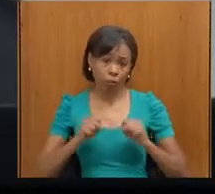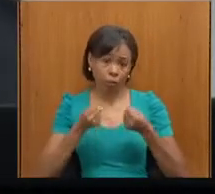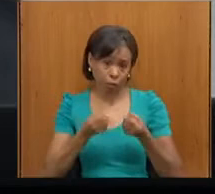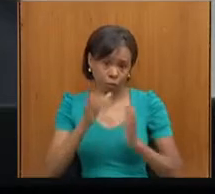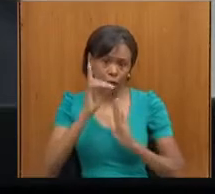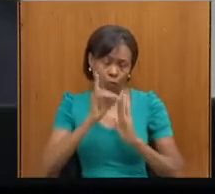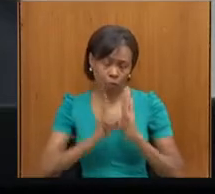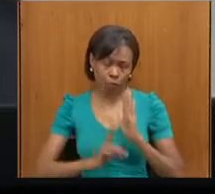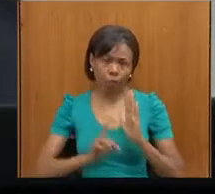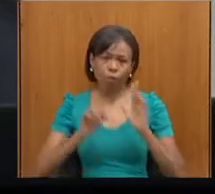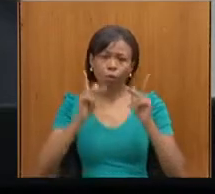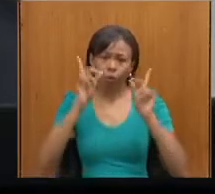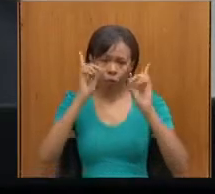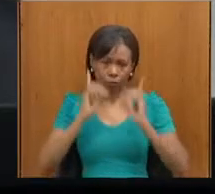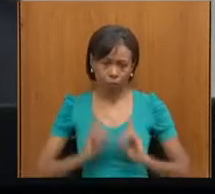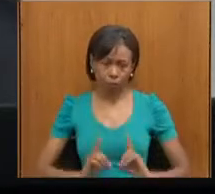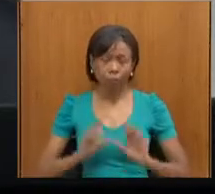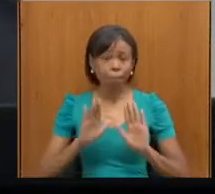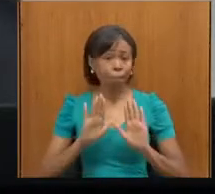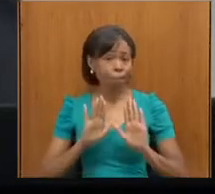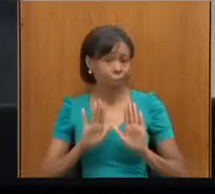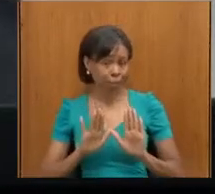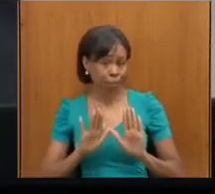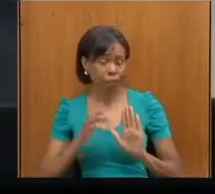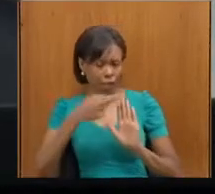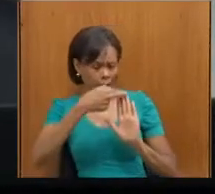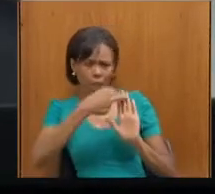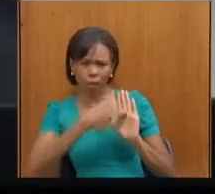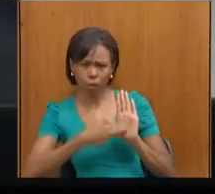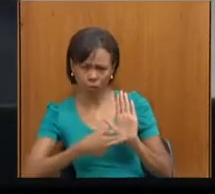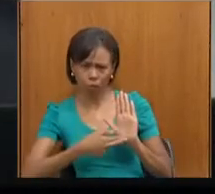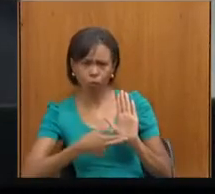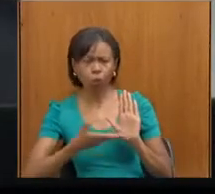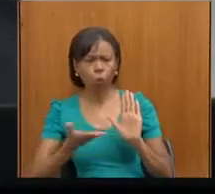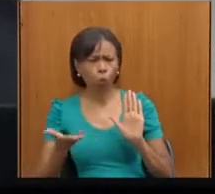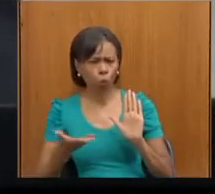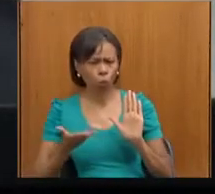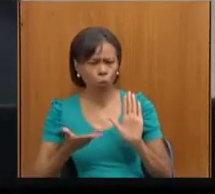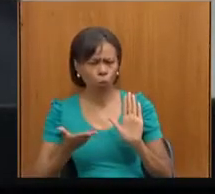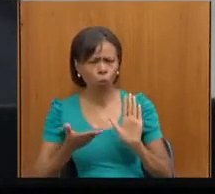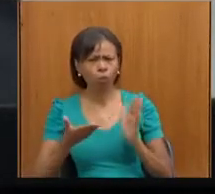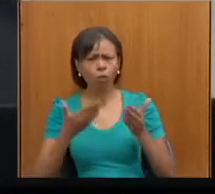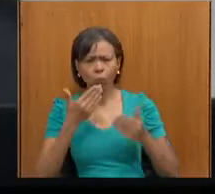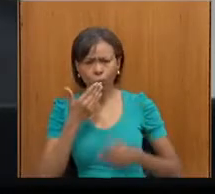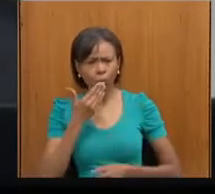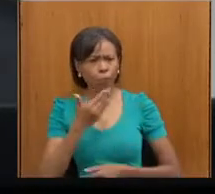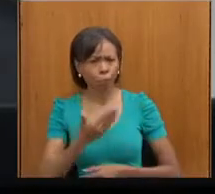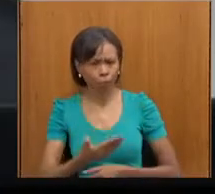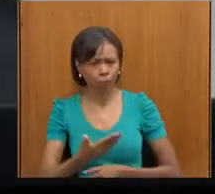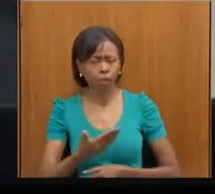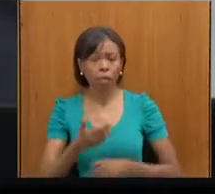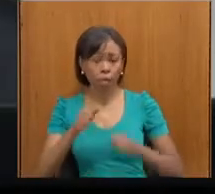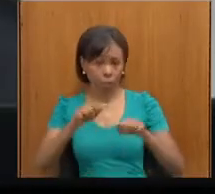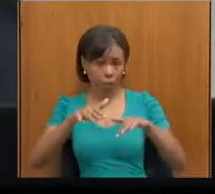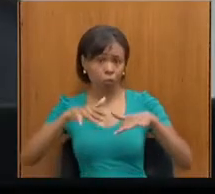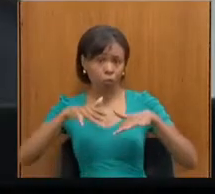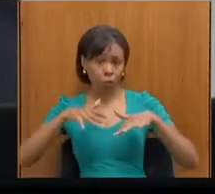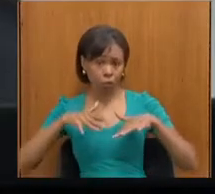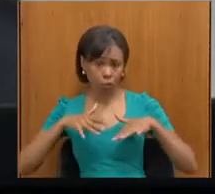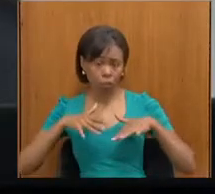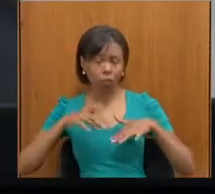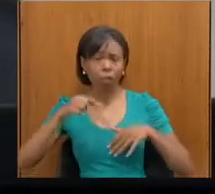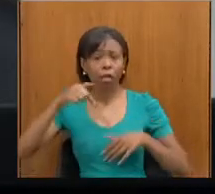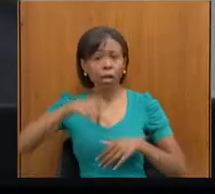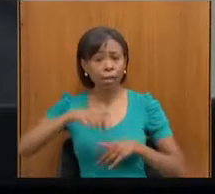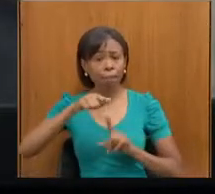palavra, mas ao solicitar esse requerimento dessa audiência pública, onde a gente realmente vive nesse mês de